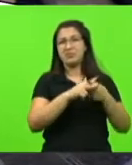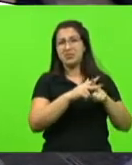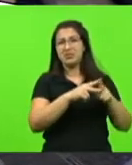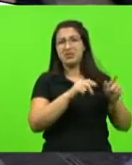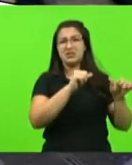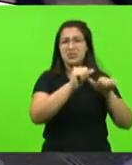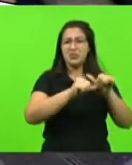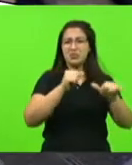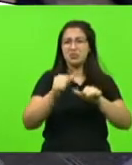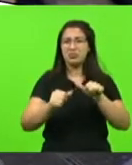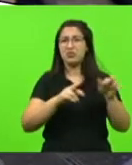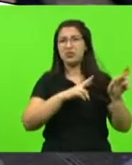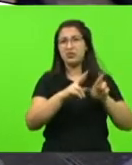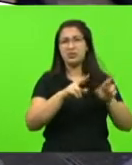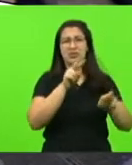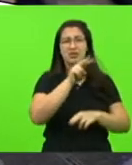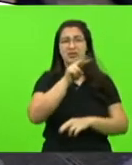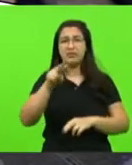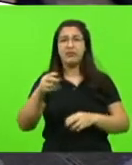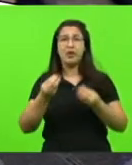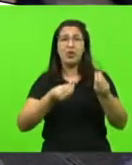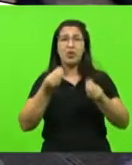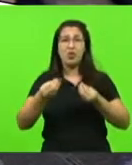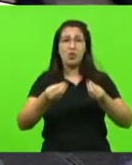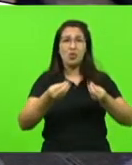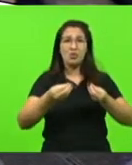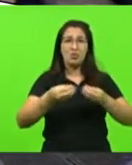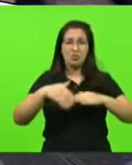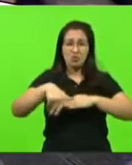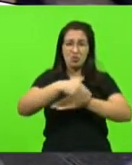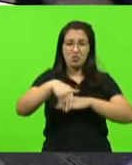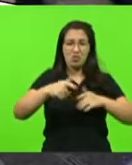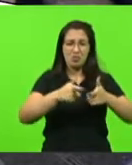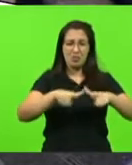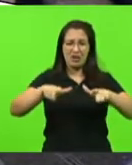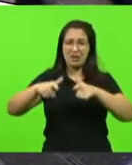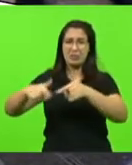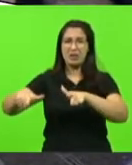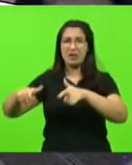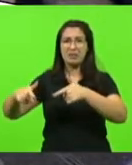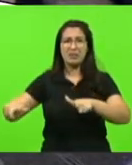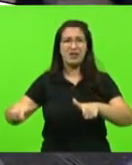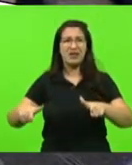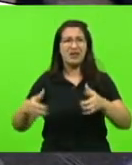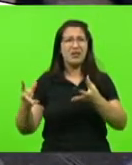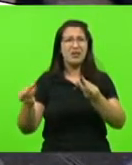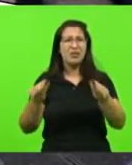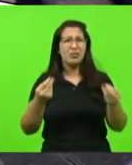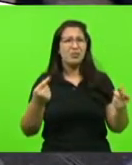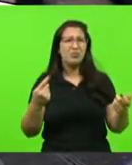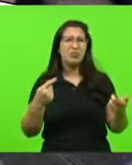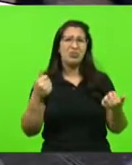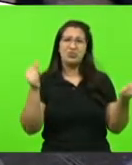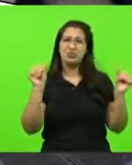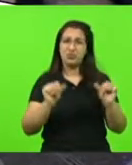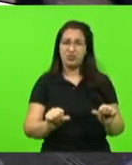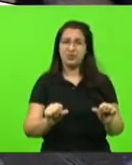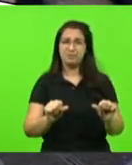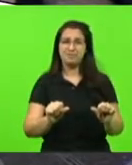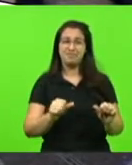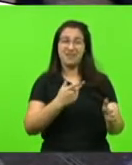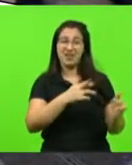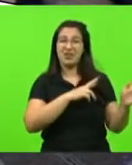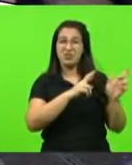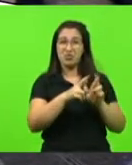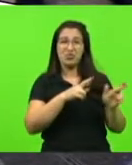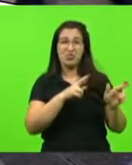Basta rodar por Santa Catarina, que nós percebemos isso, que nós, ao invés de conservarmos, nós estamos deixando nossas rodovias se